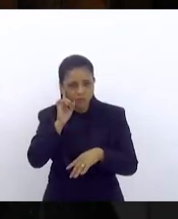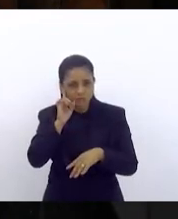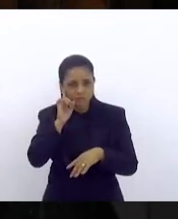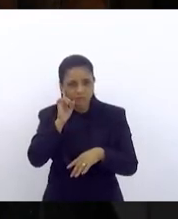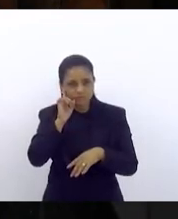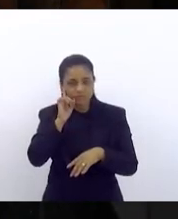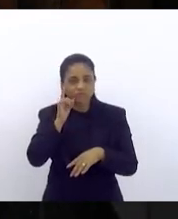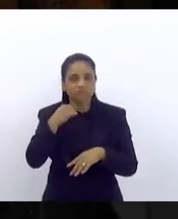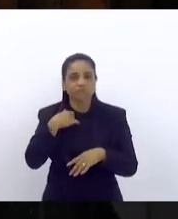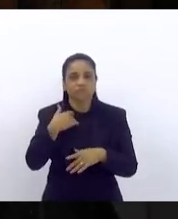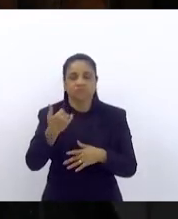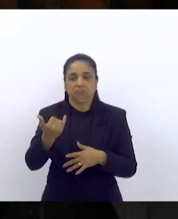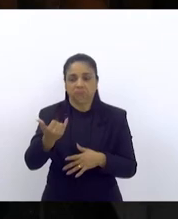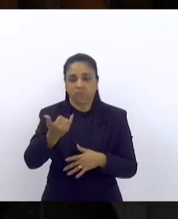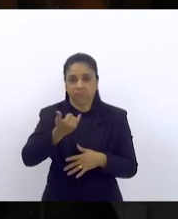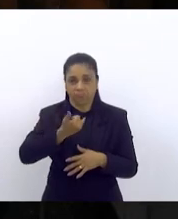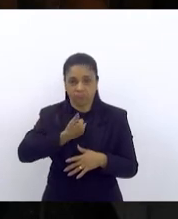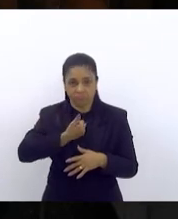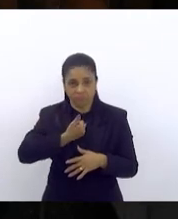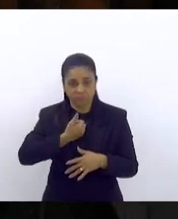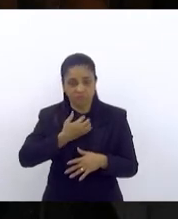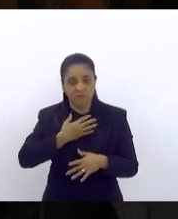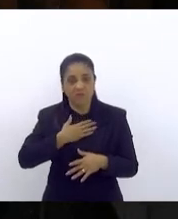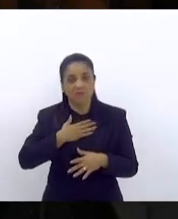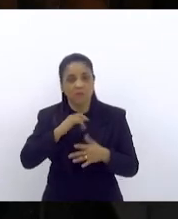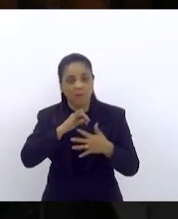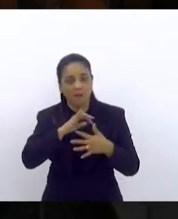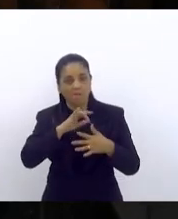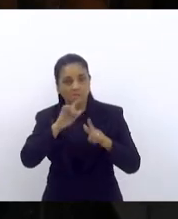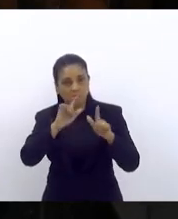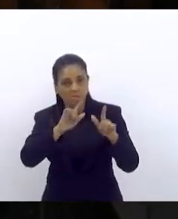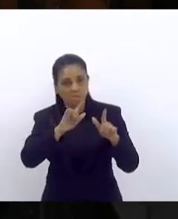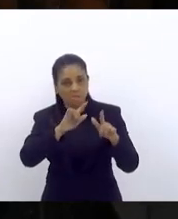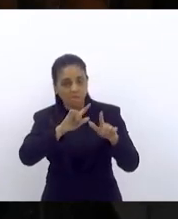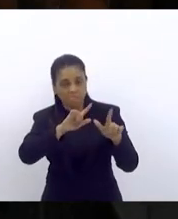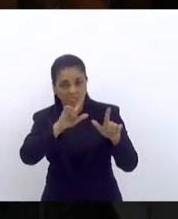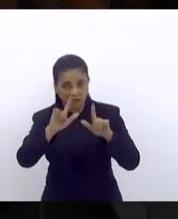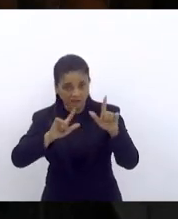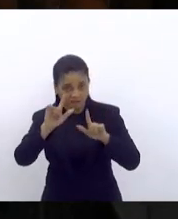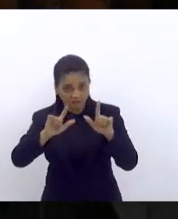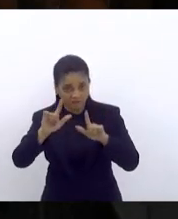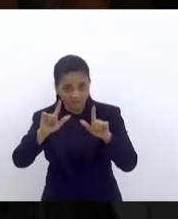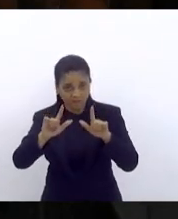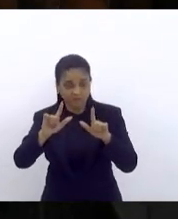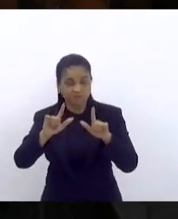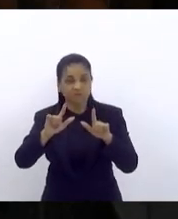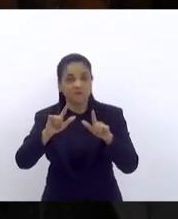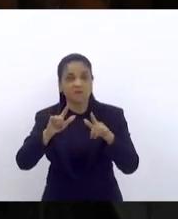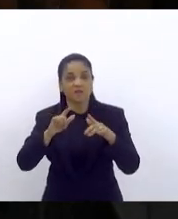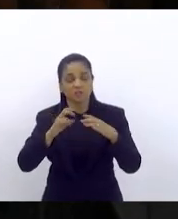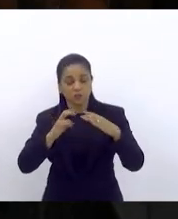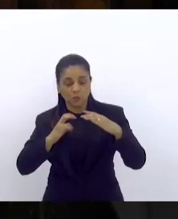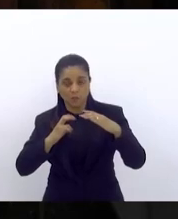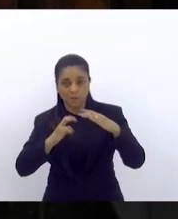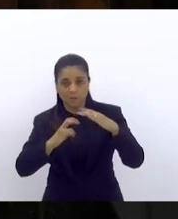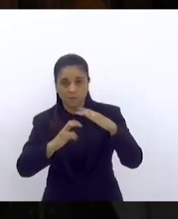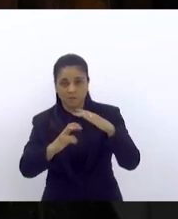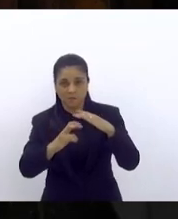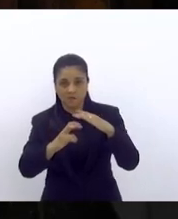acesso através da mídia que a supervia a